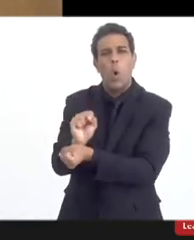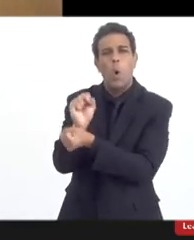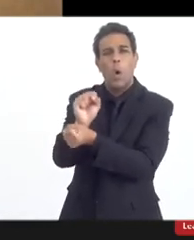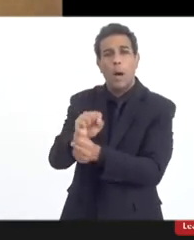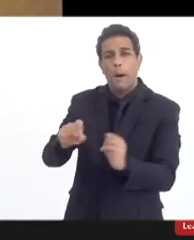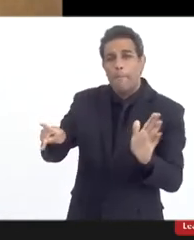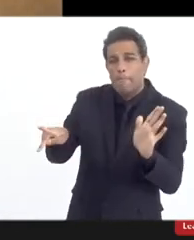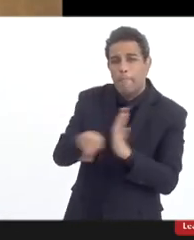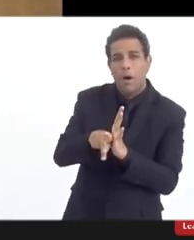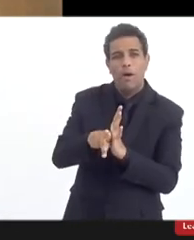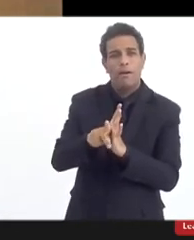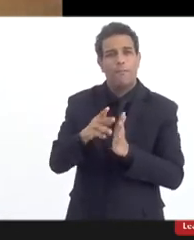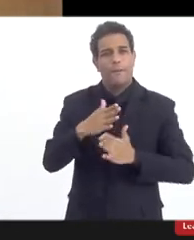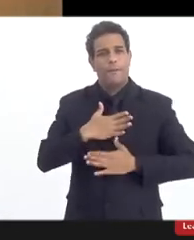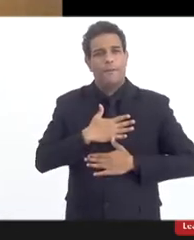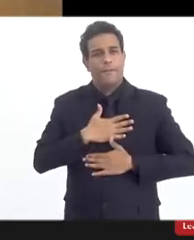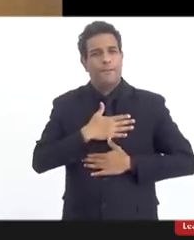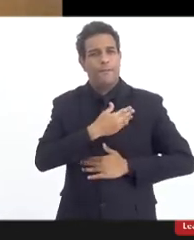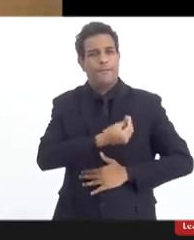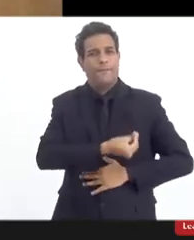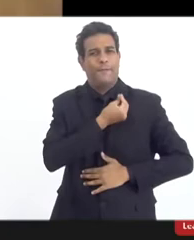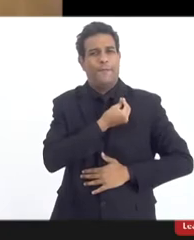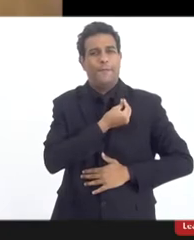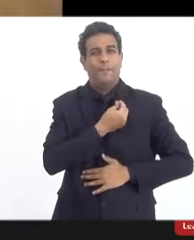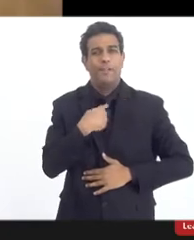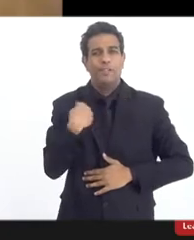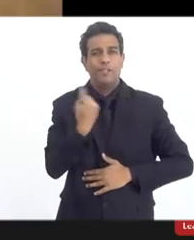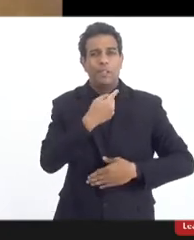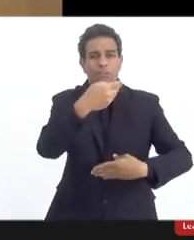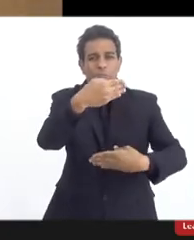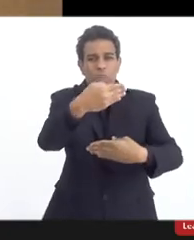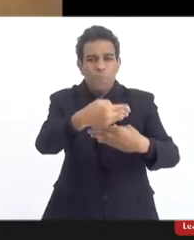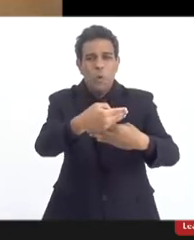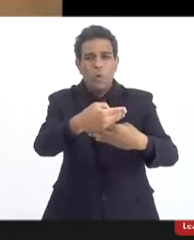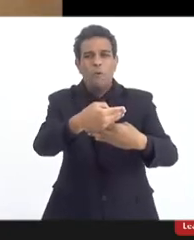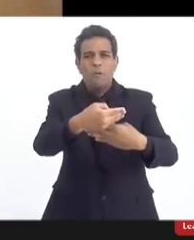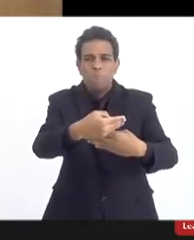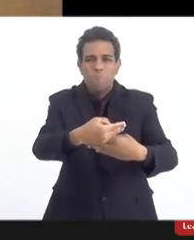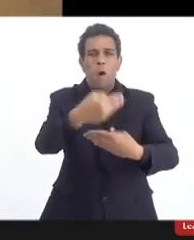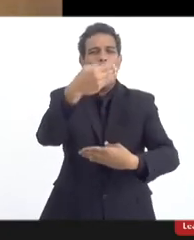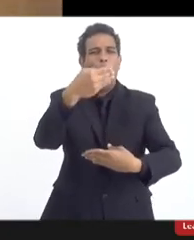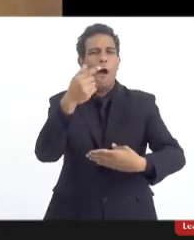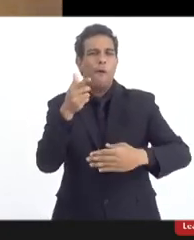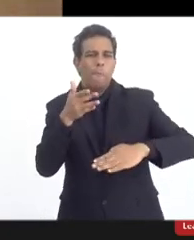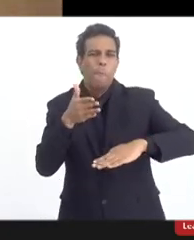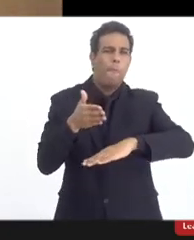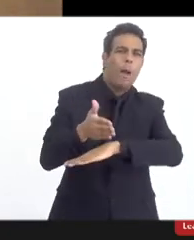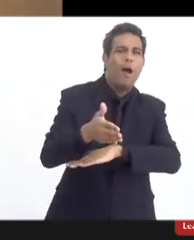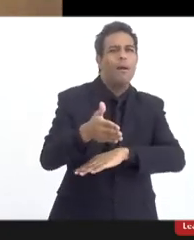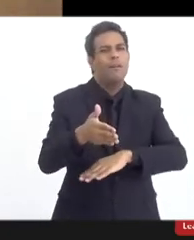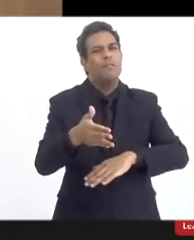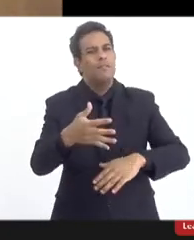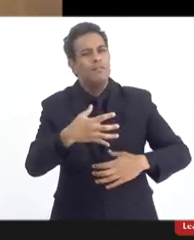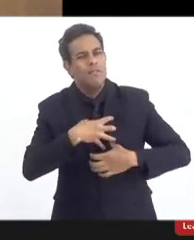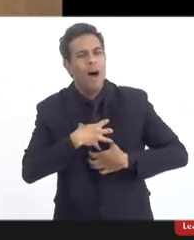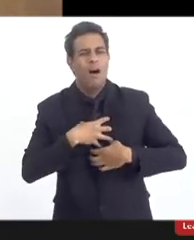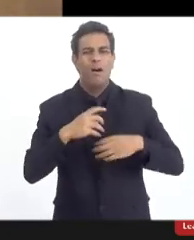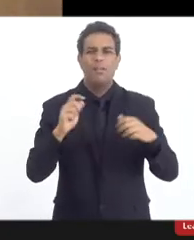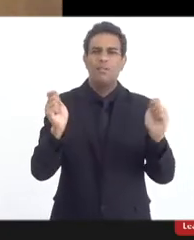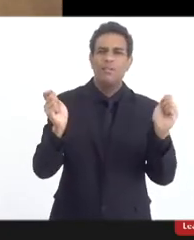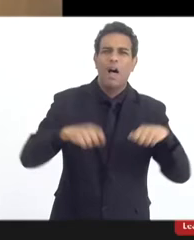muros, mas o derrubemos, derrubemos, para que nós possamos